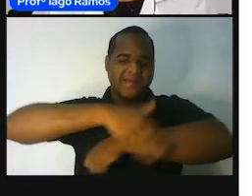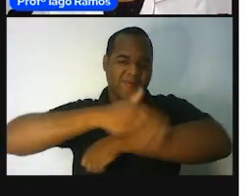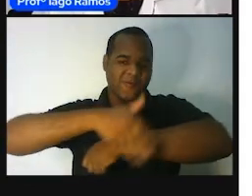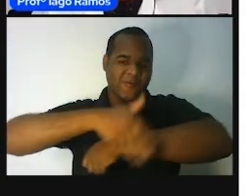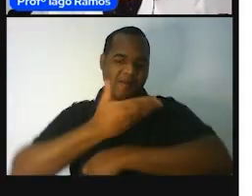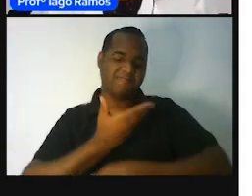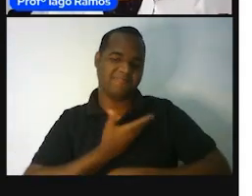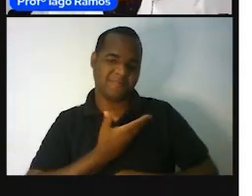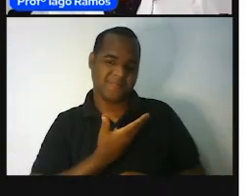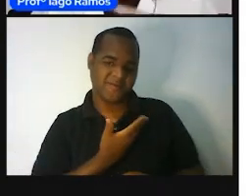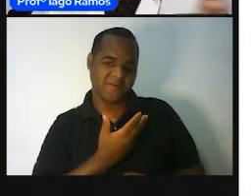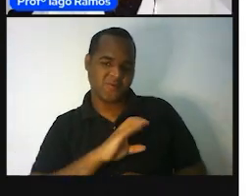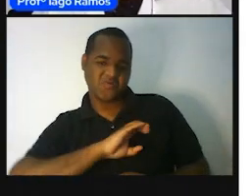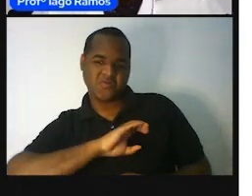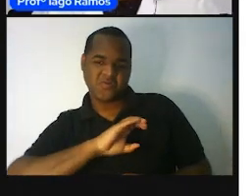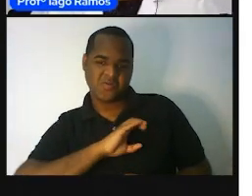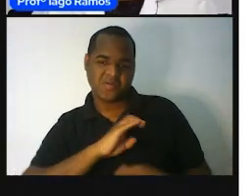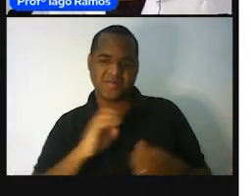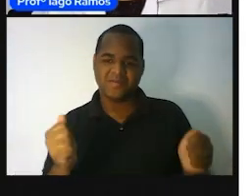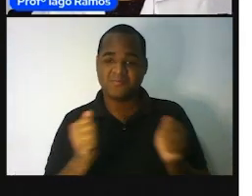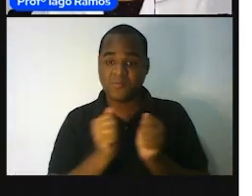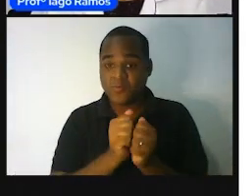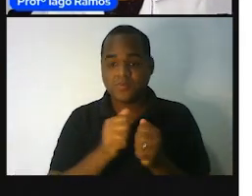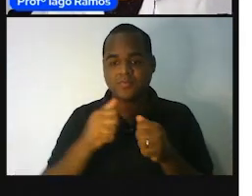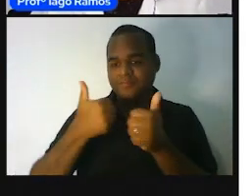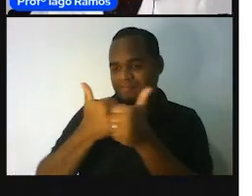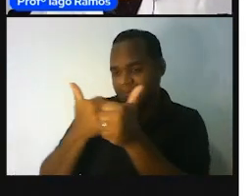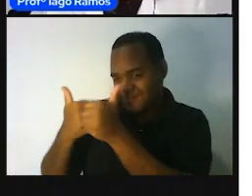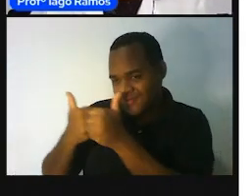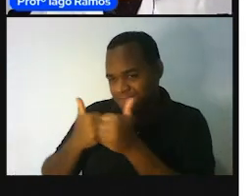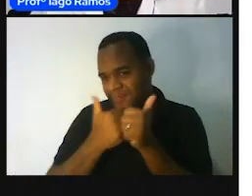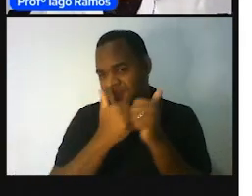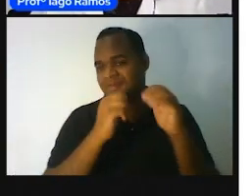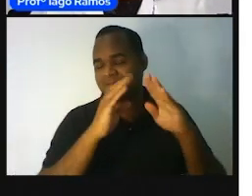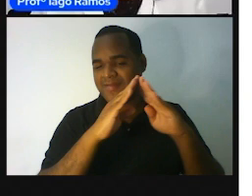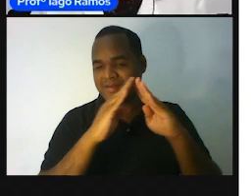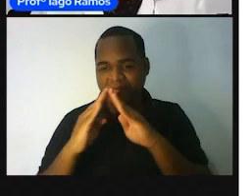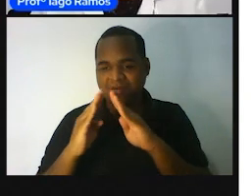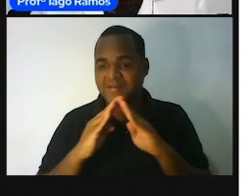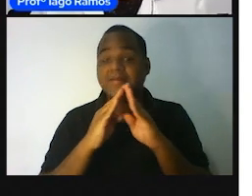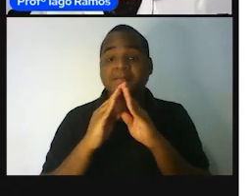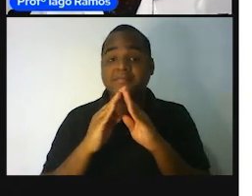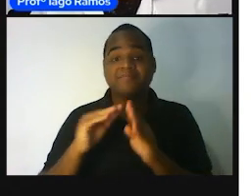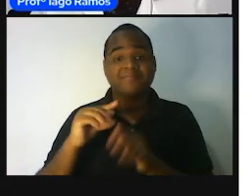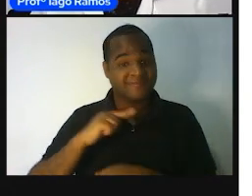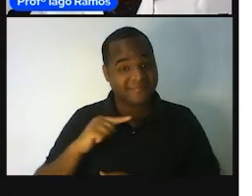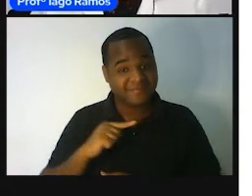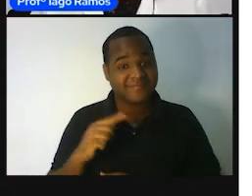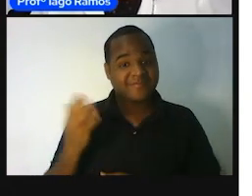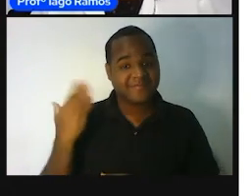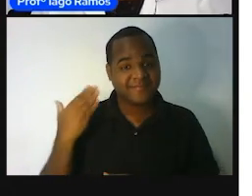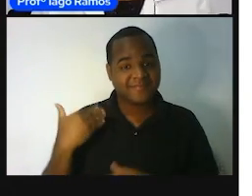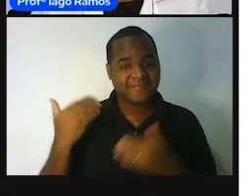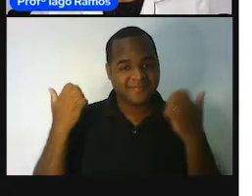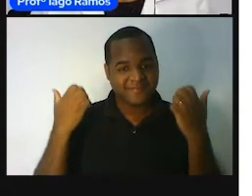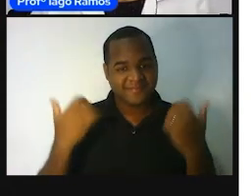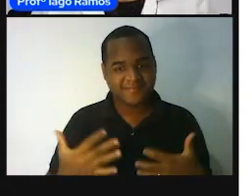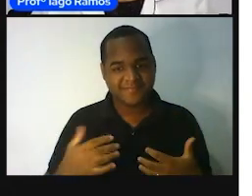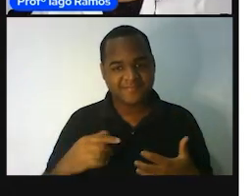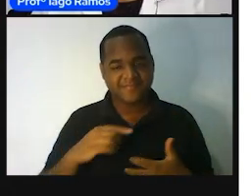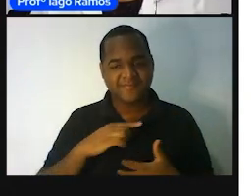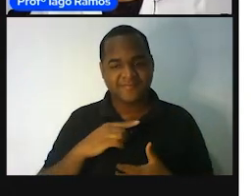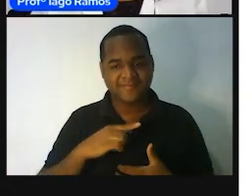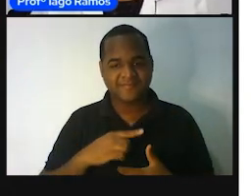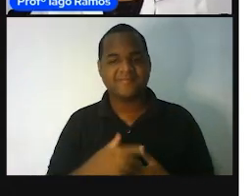os meus amiguinhos, amiguinhas, as crianças. E a gente, o nosso, o de bozinho,